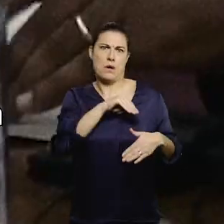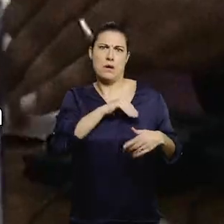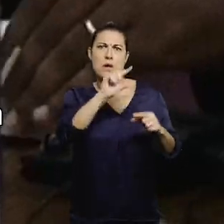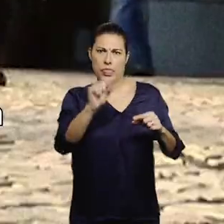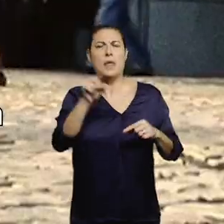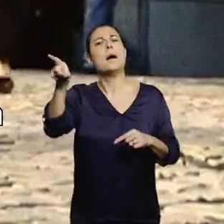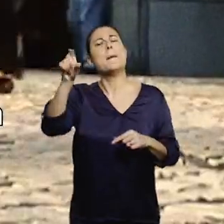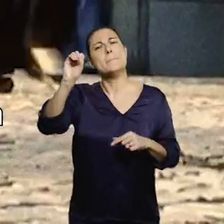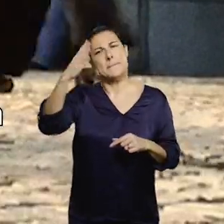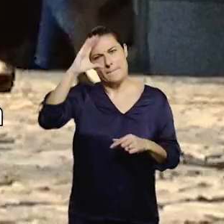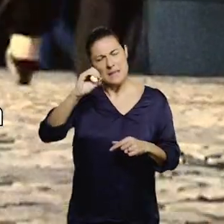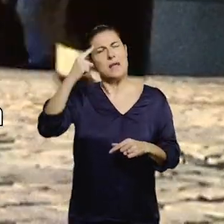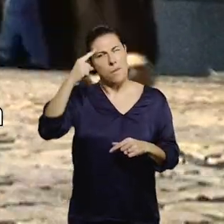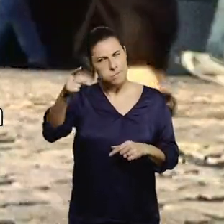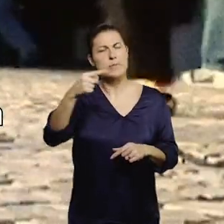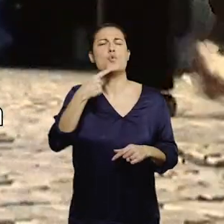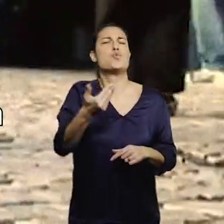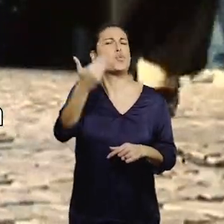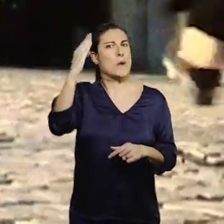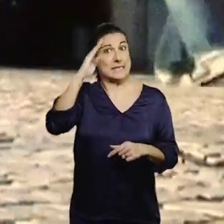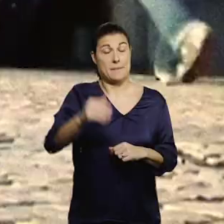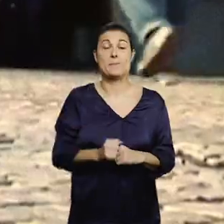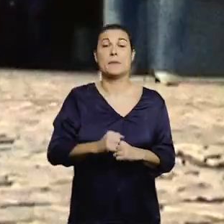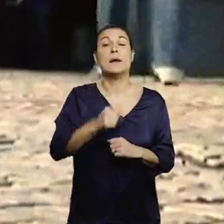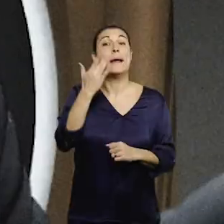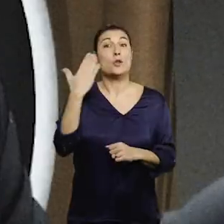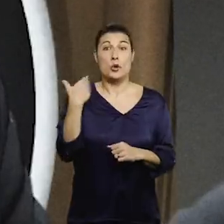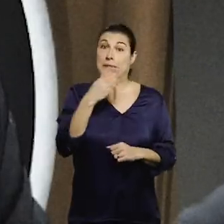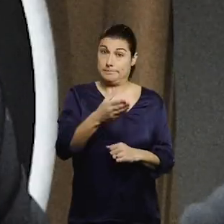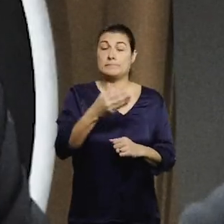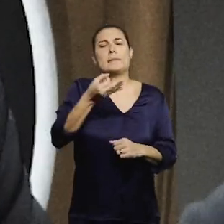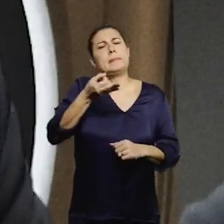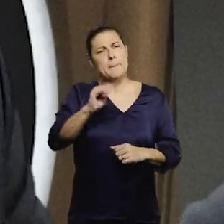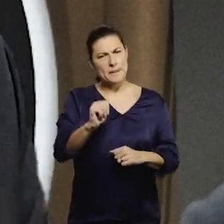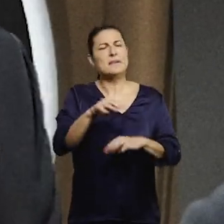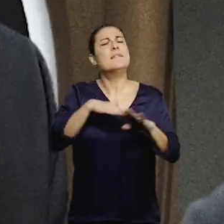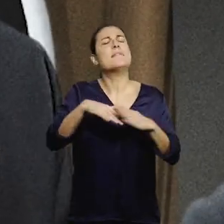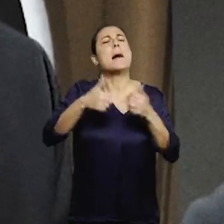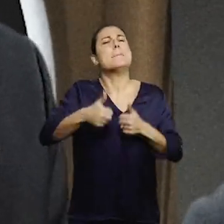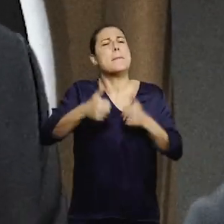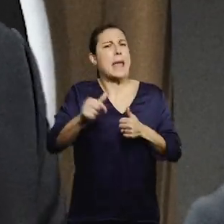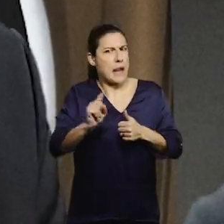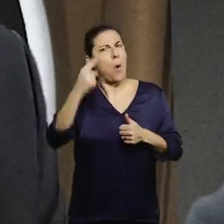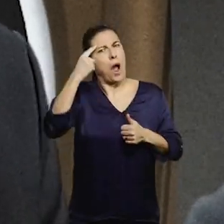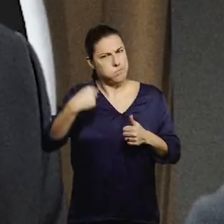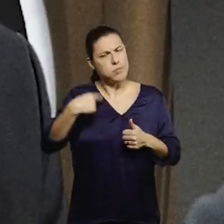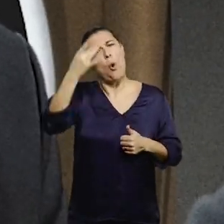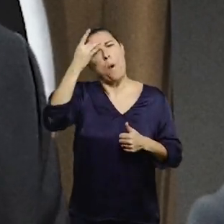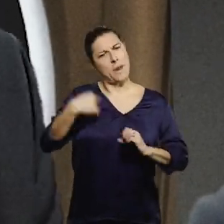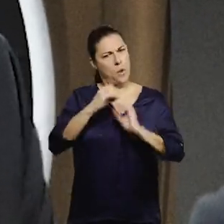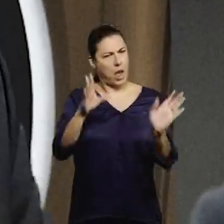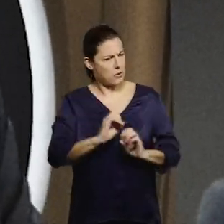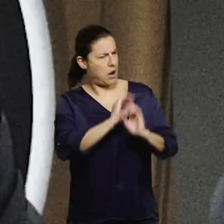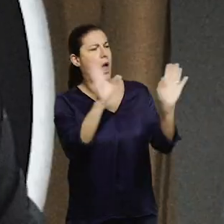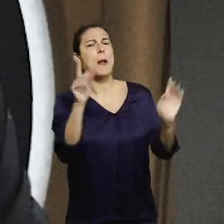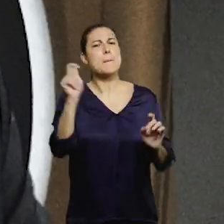O primeiro-ministro sabe-o bem e sabe-o há muito tempo. O PS não fez tudo bem, como creio que aliás tenha sido clara a minha opinião